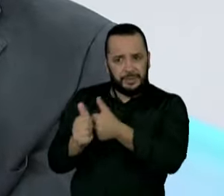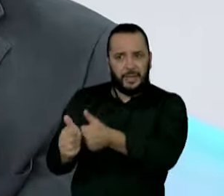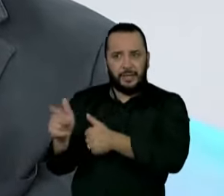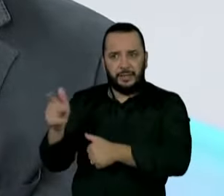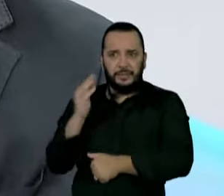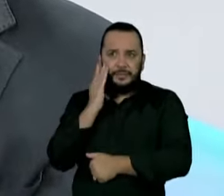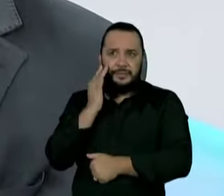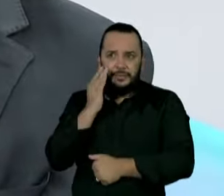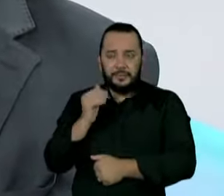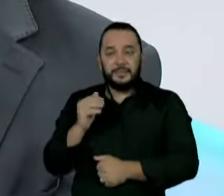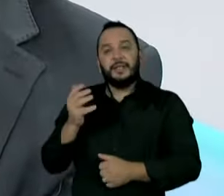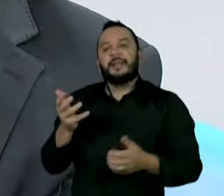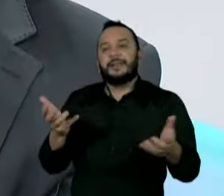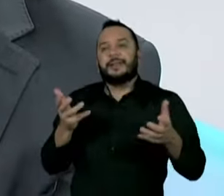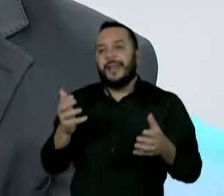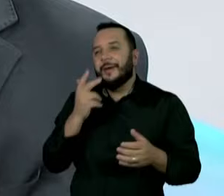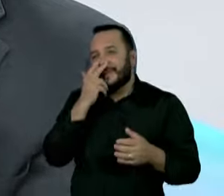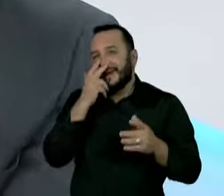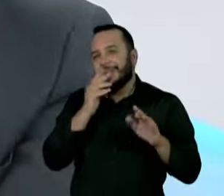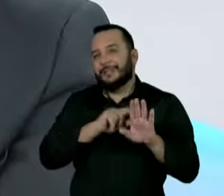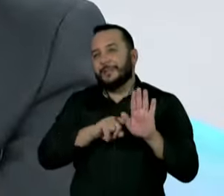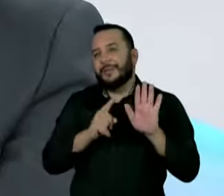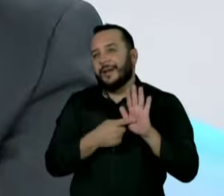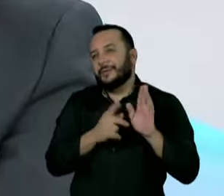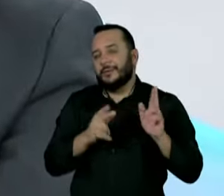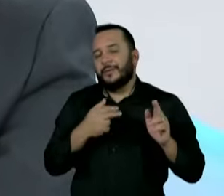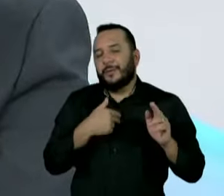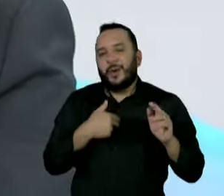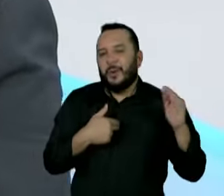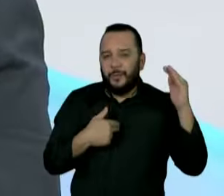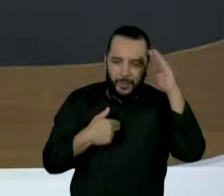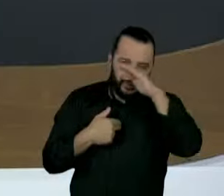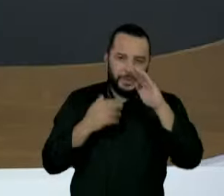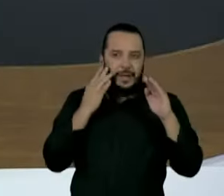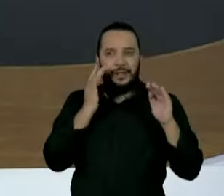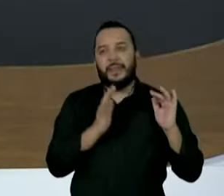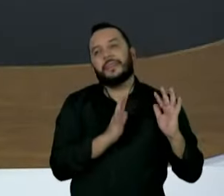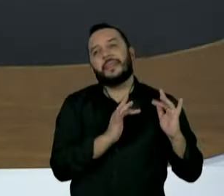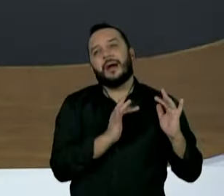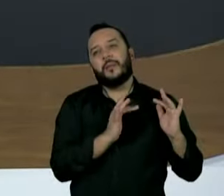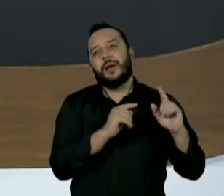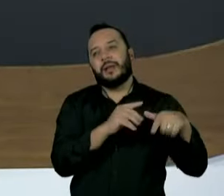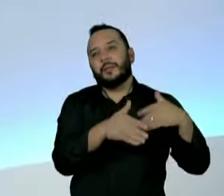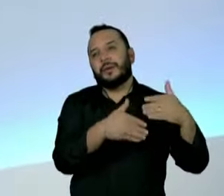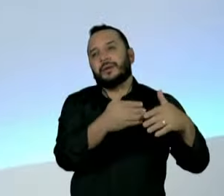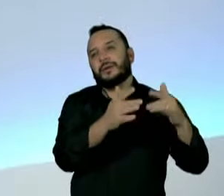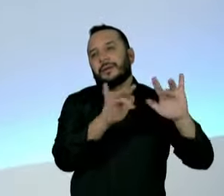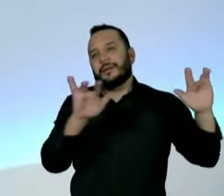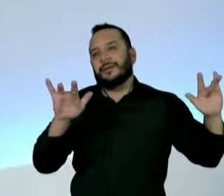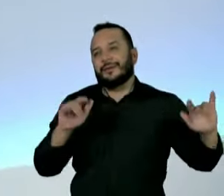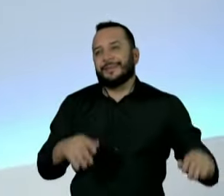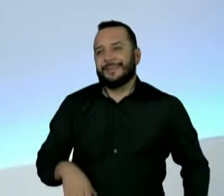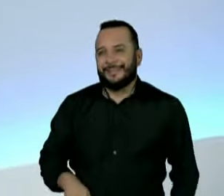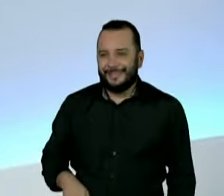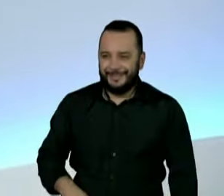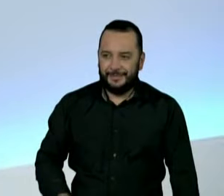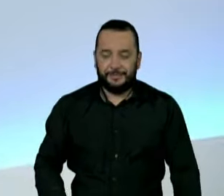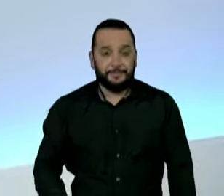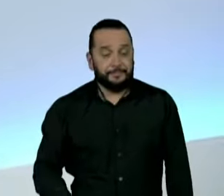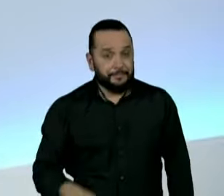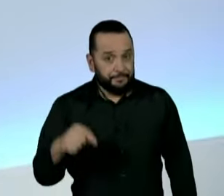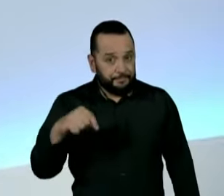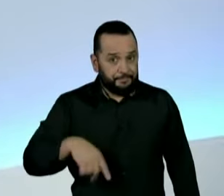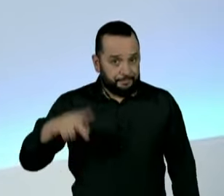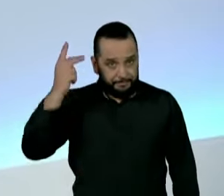ele quer namorar com o Bolsonaro naquela parte que ele acha que é interessante, mas na outra ele não quer. Governador, aqui em São Paulo, principalmente, não é nenhuma novidade,